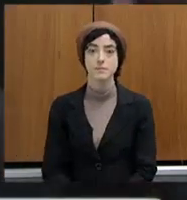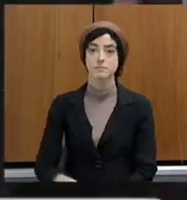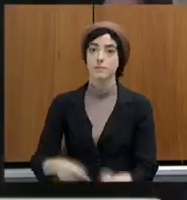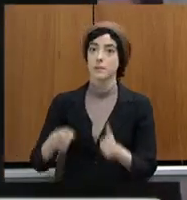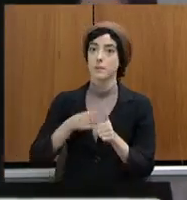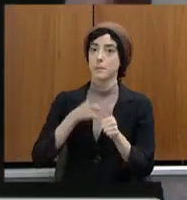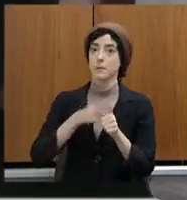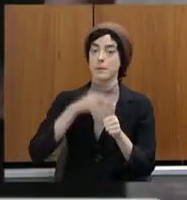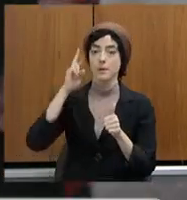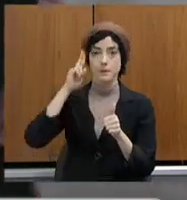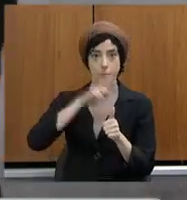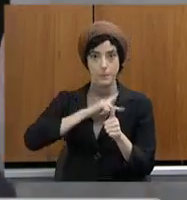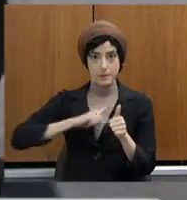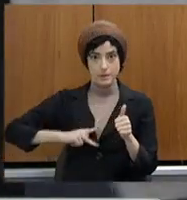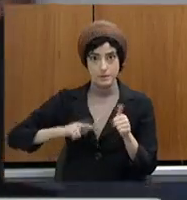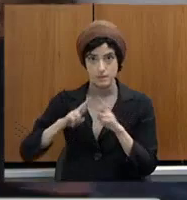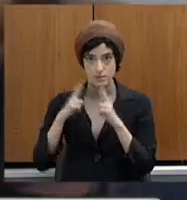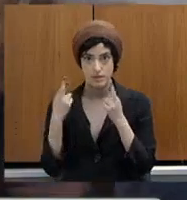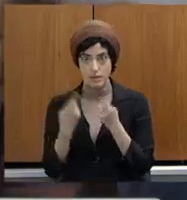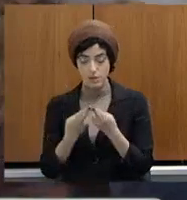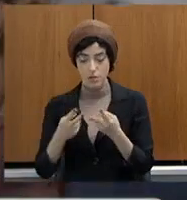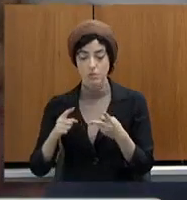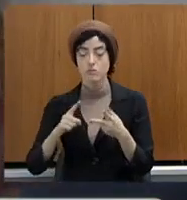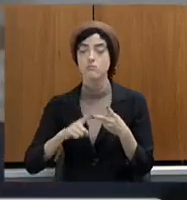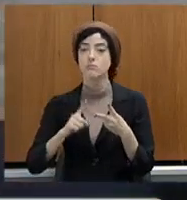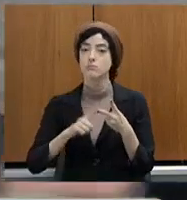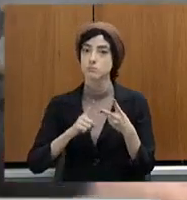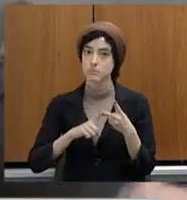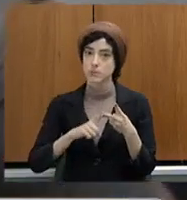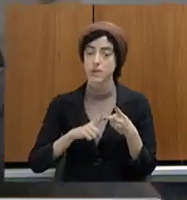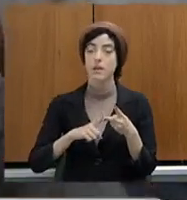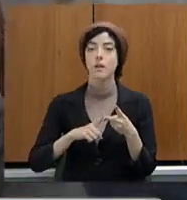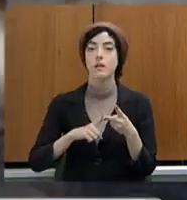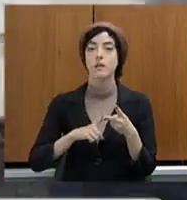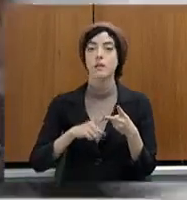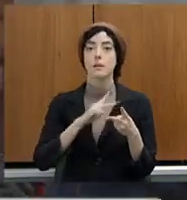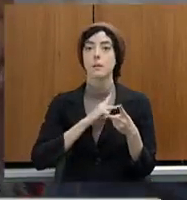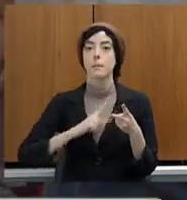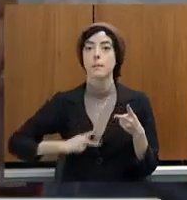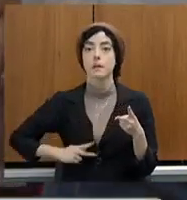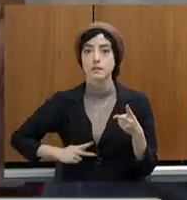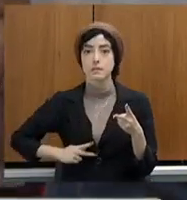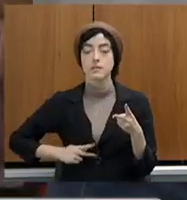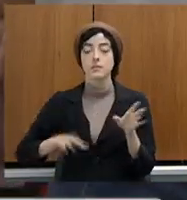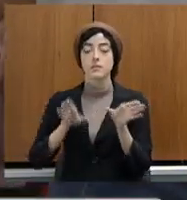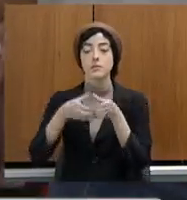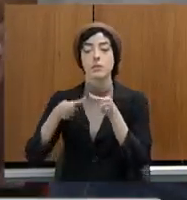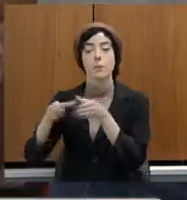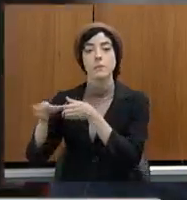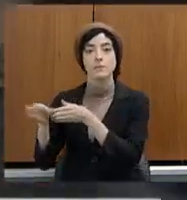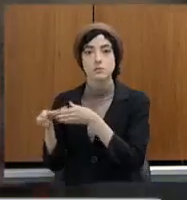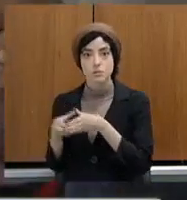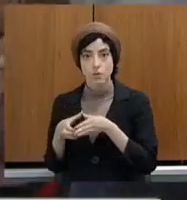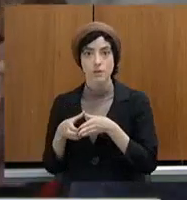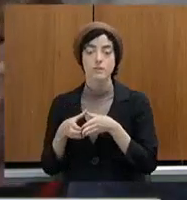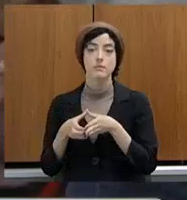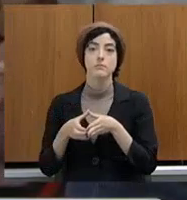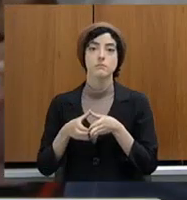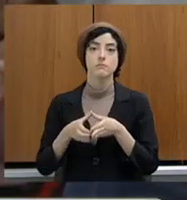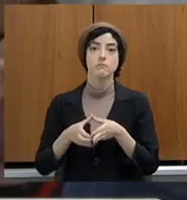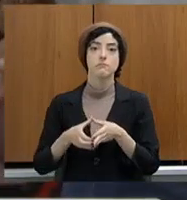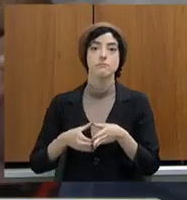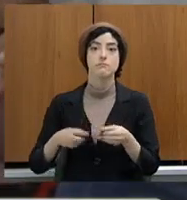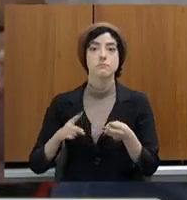reunião. Dois, presidente das comissões, participantes por ordem de inscrição. Três, membros das comissões participantes por ordem de inscrição. Quatro,